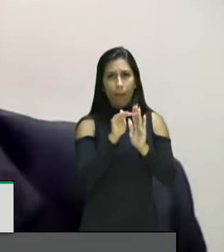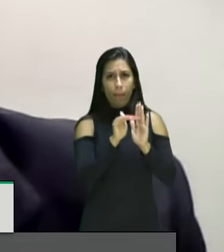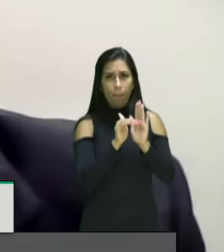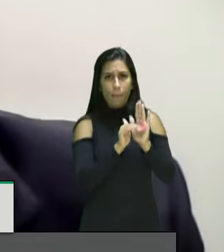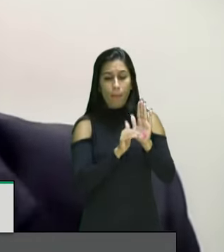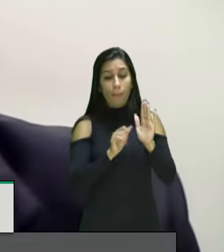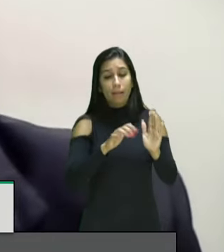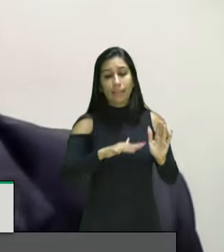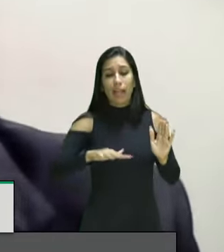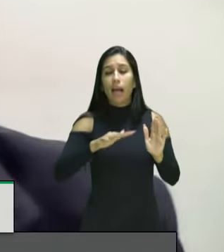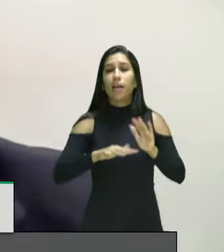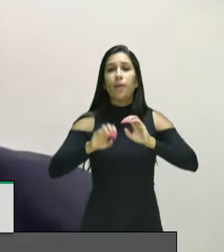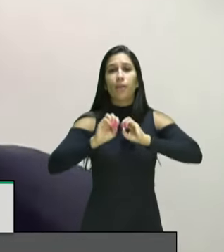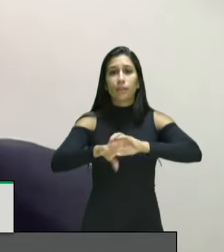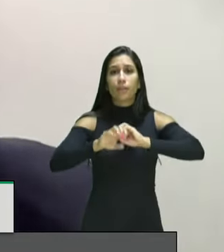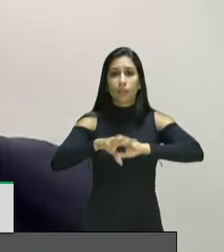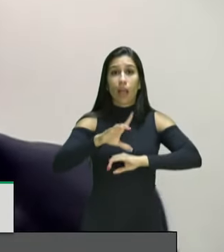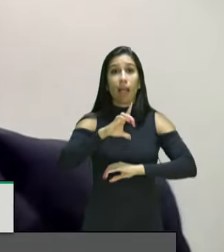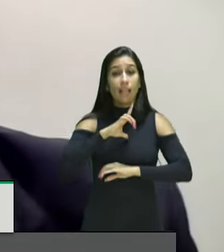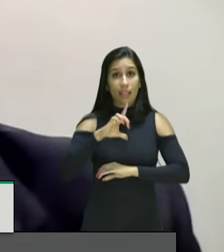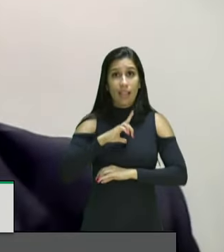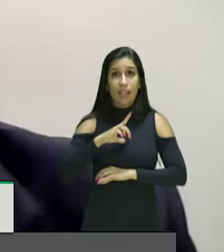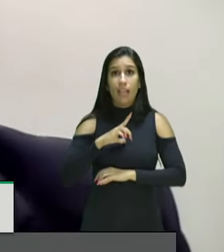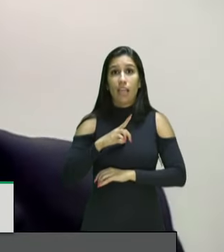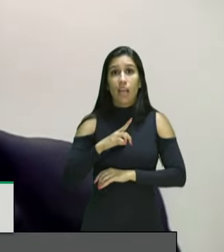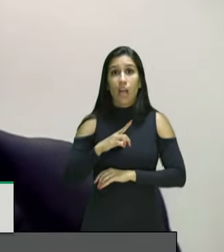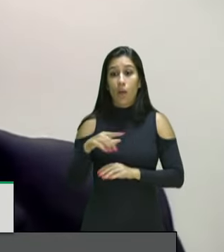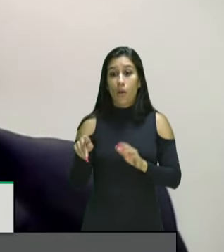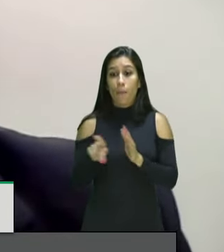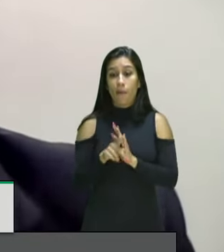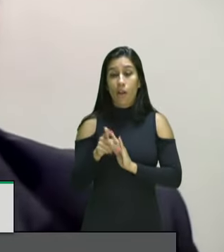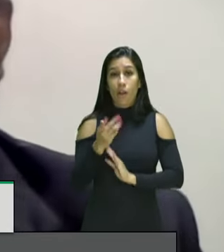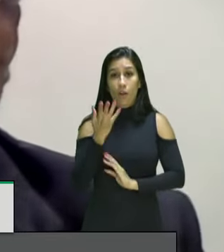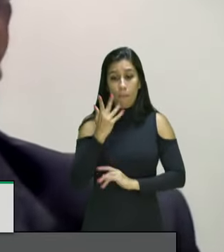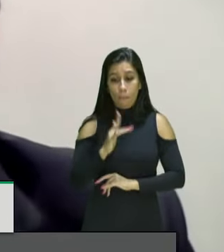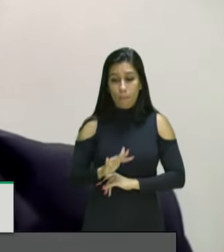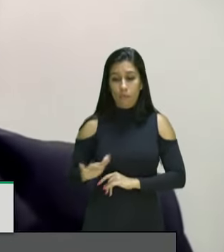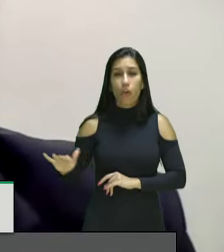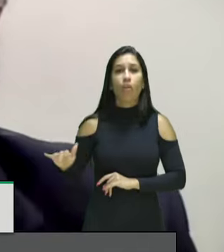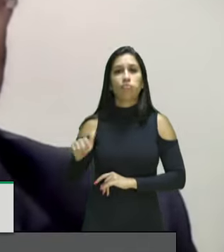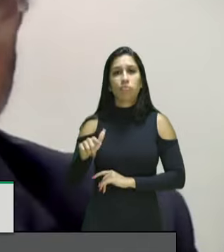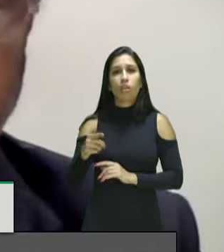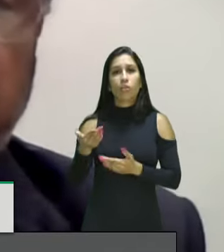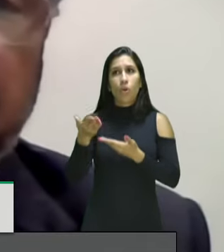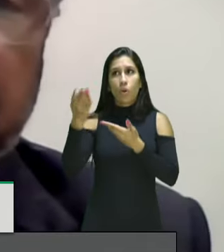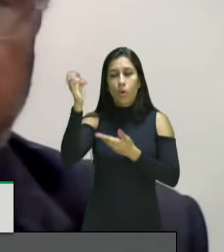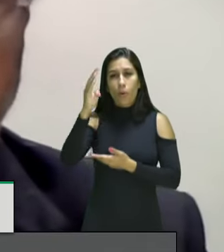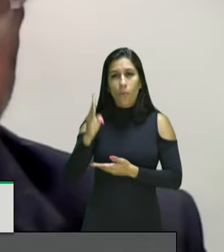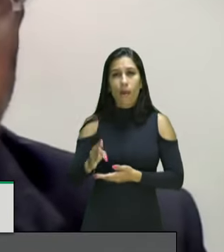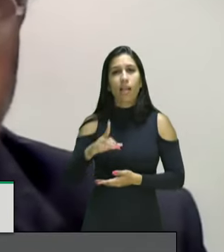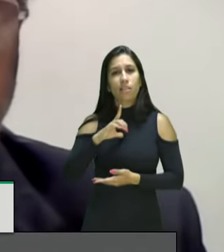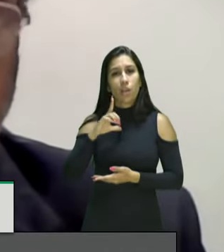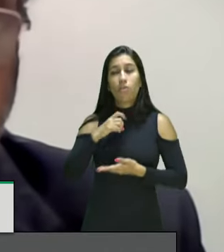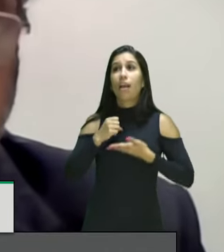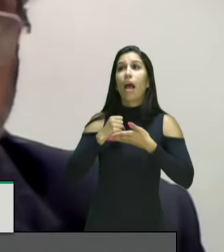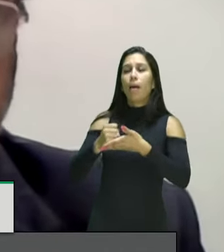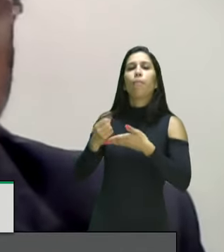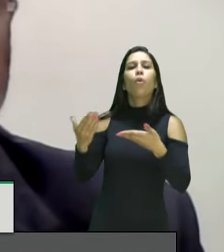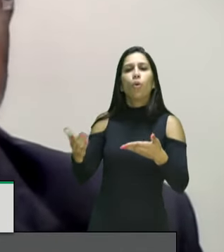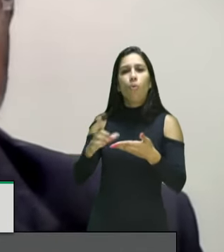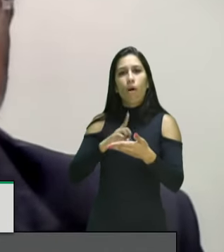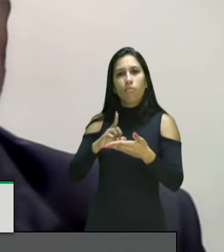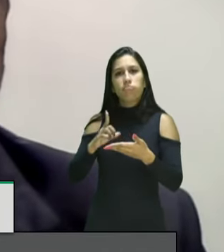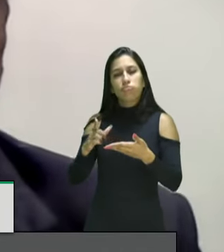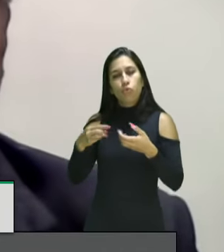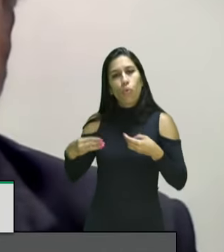Na área de educação, nós temos o Programa Pro Infância e o Brasil, carinhoso do Ministério da Educação, que visa o apoio e a manutenção da educação